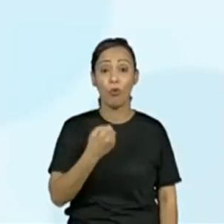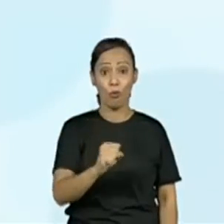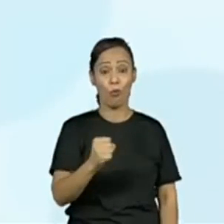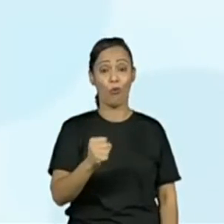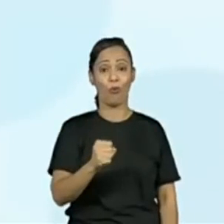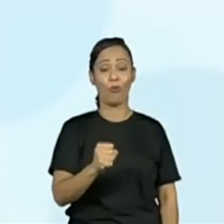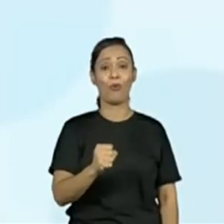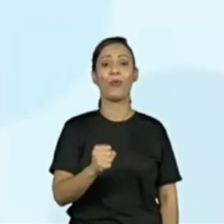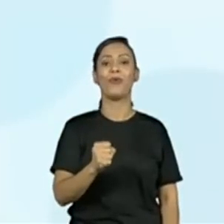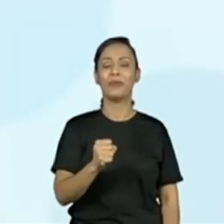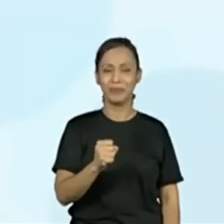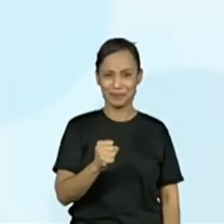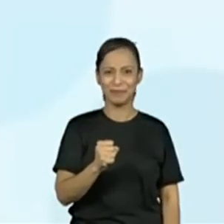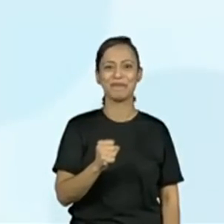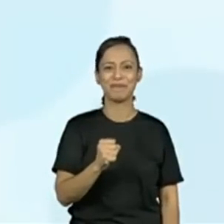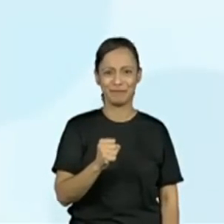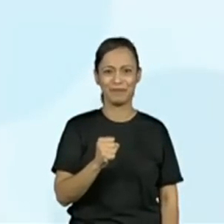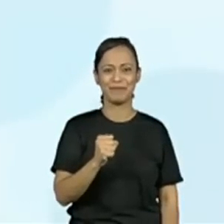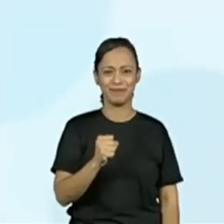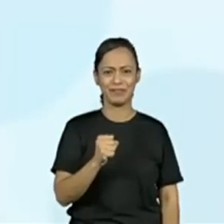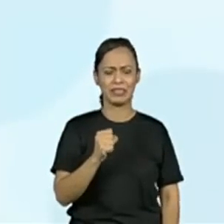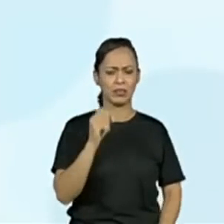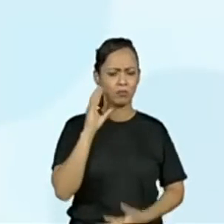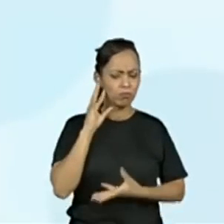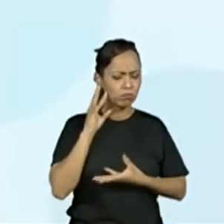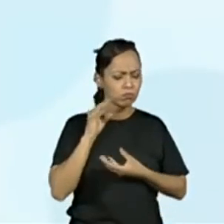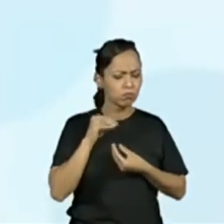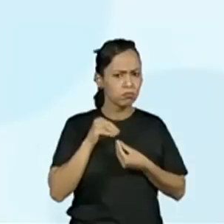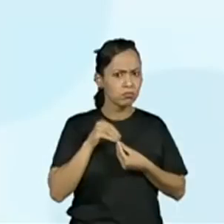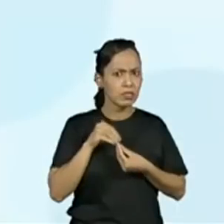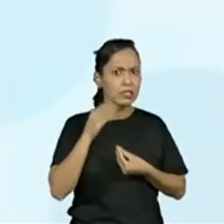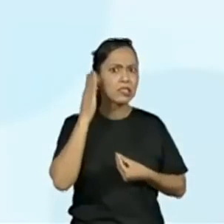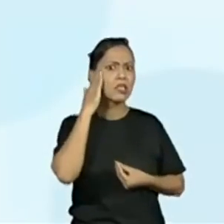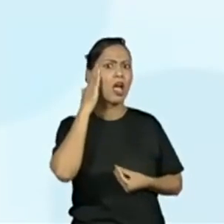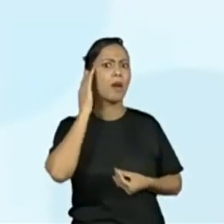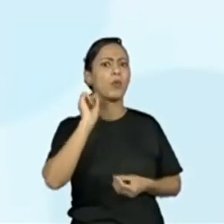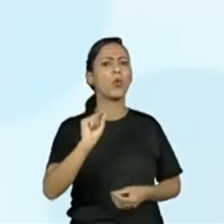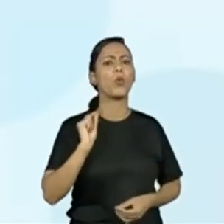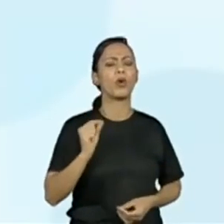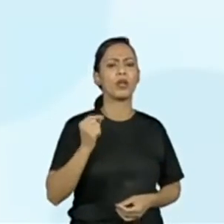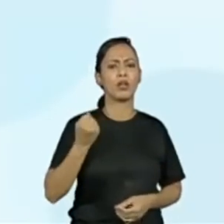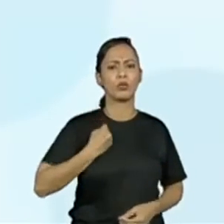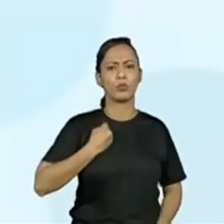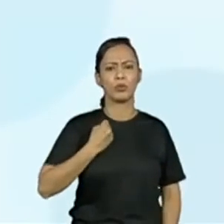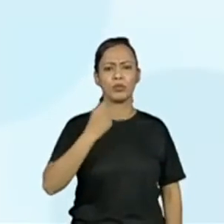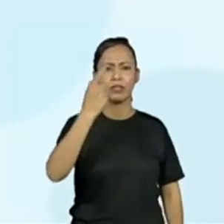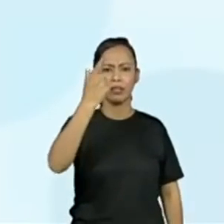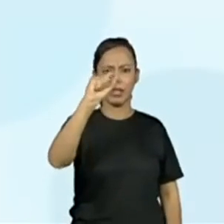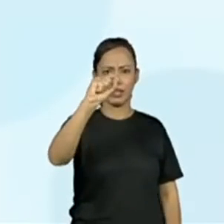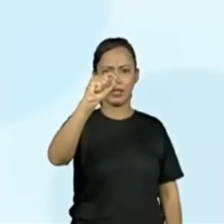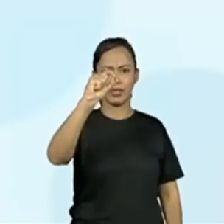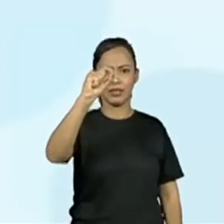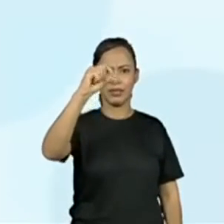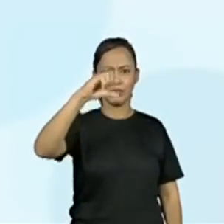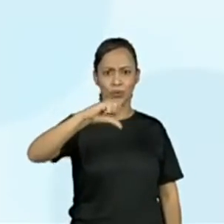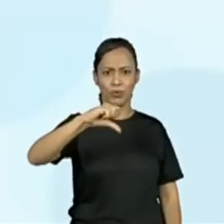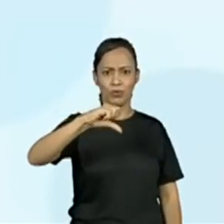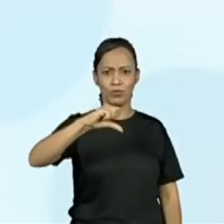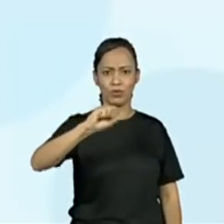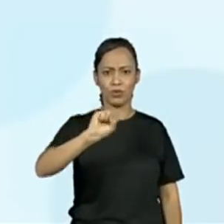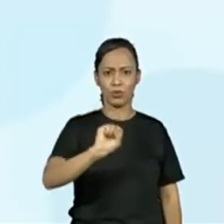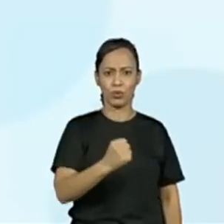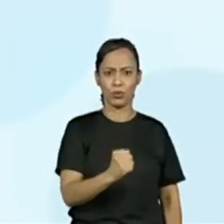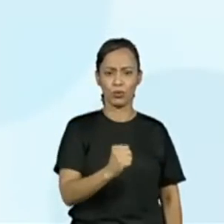Ah, muito bom. O que a gente já pode perceber a respeito desses três números que a gente viu aí a sequência?